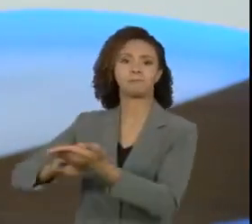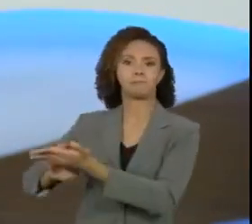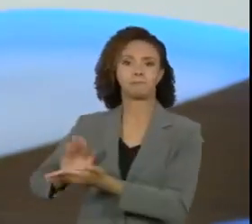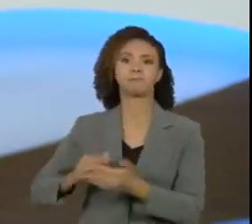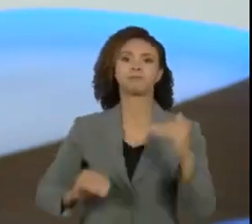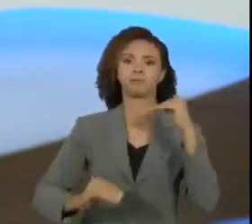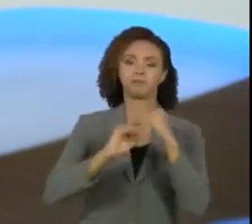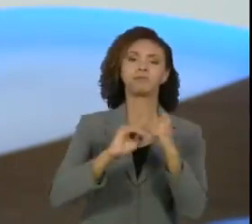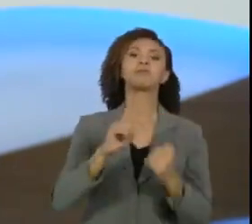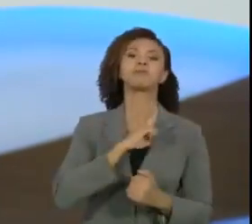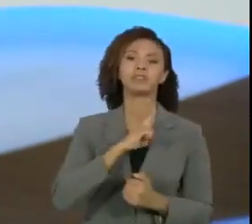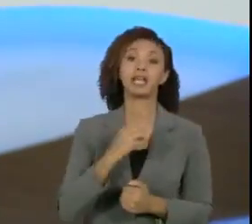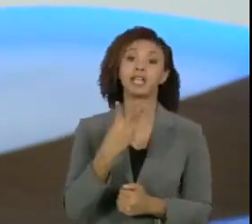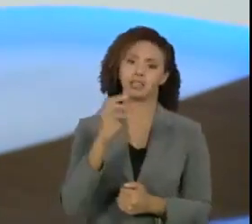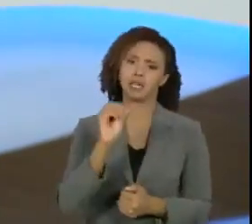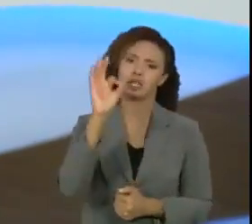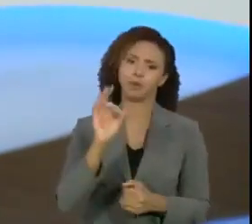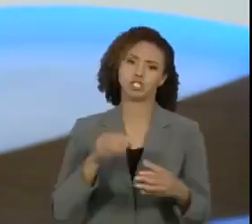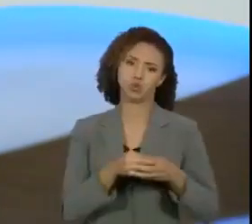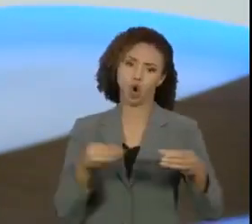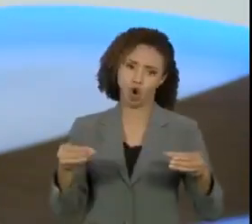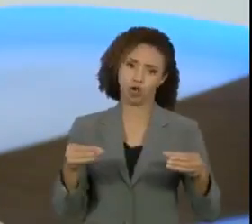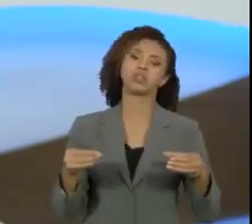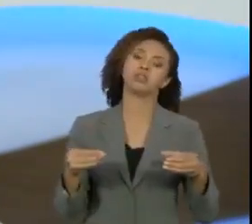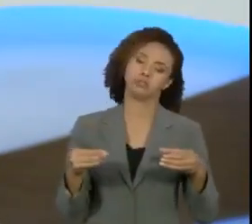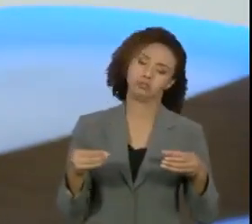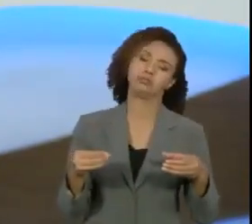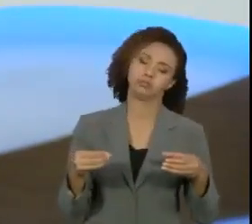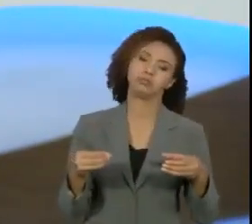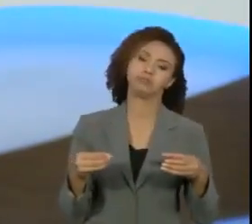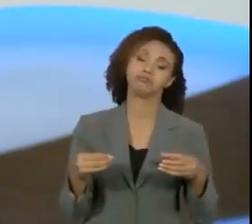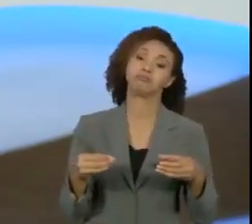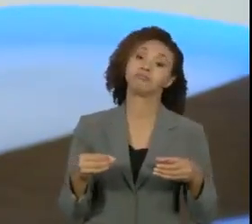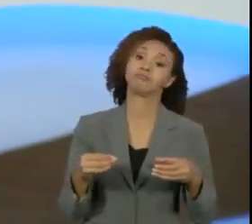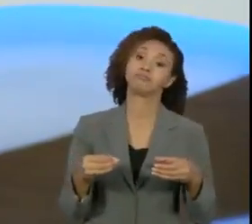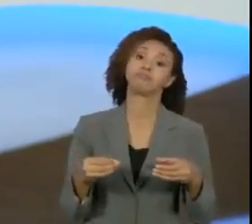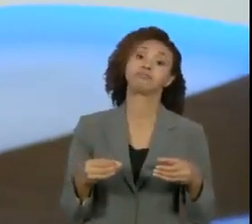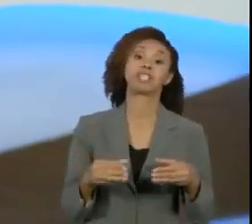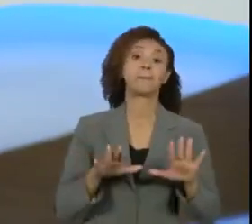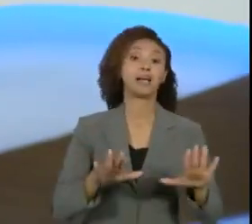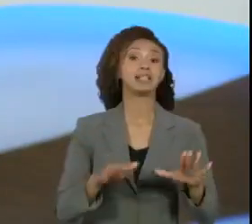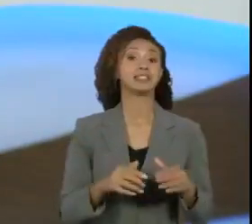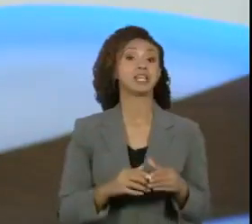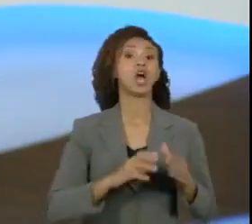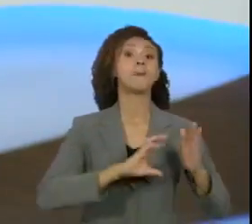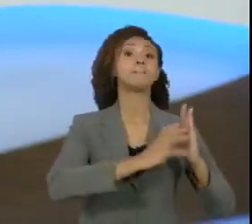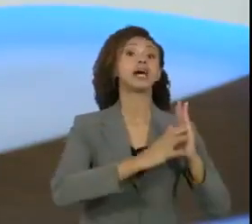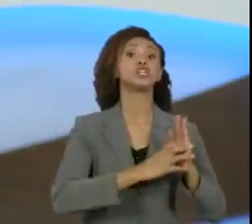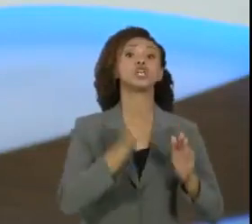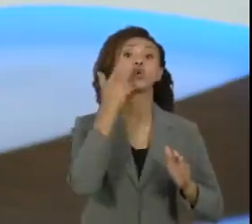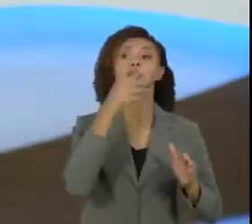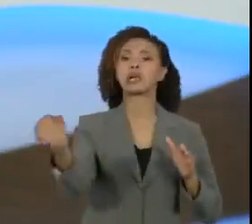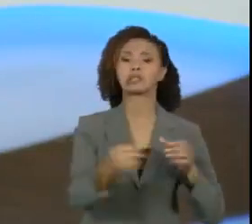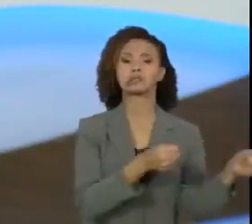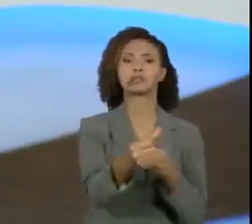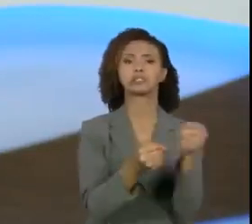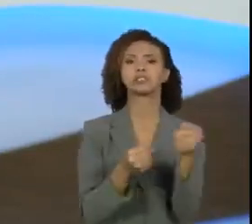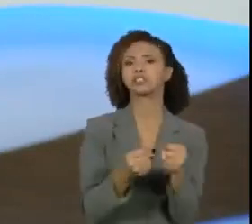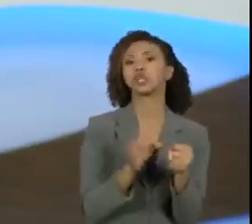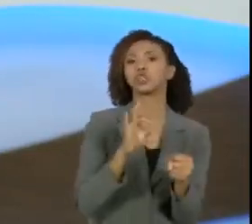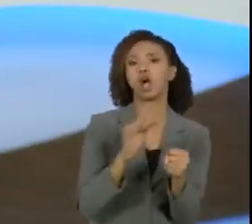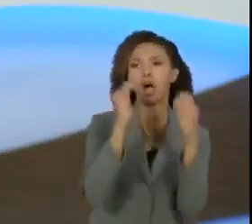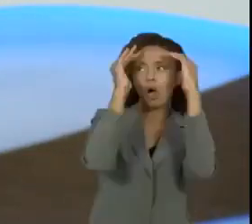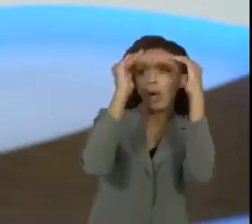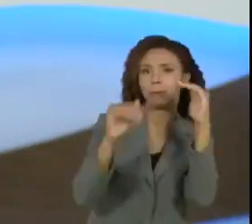a cota de 30% para as mulheres, muitas vezes os partidos só preenchem essa cota para cumprir essa cota,